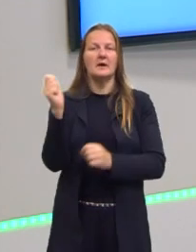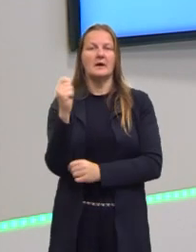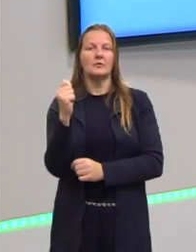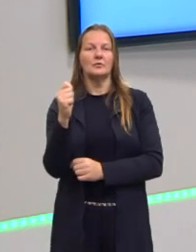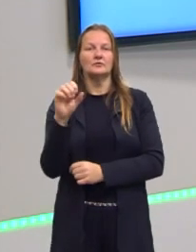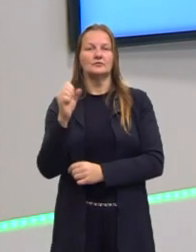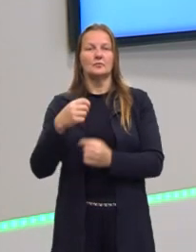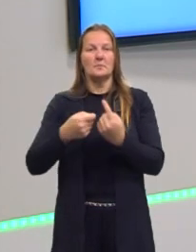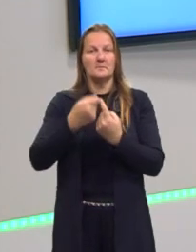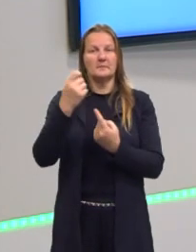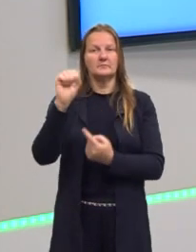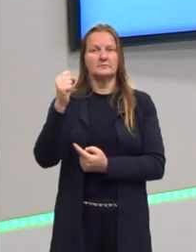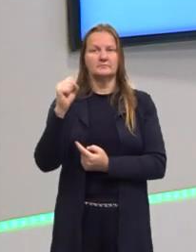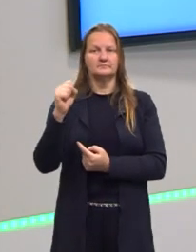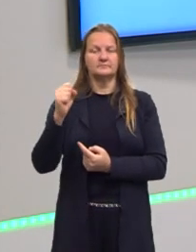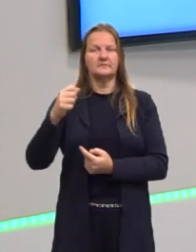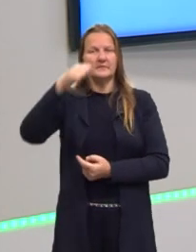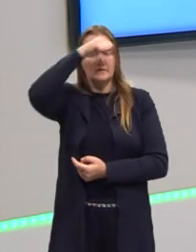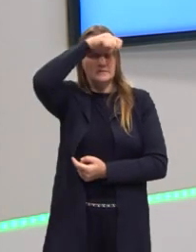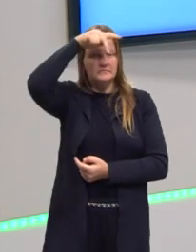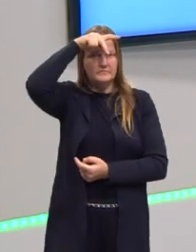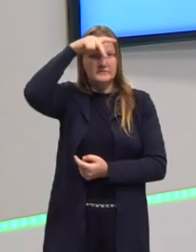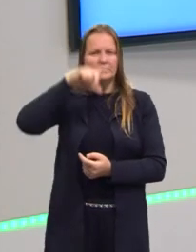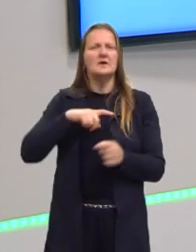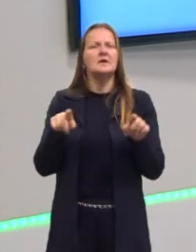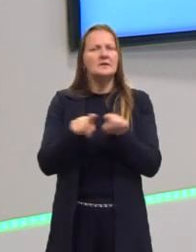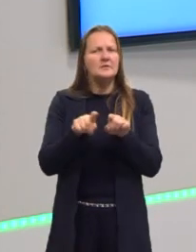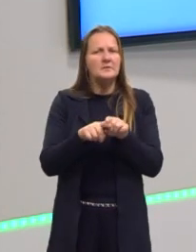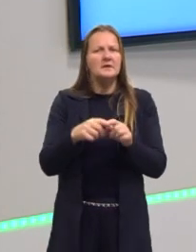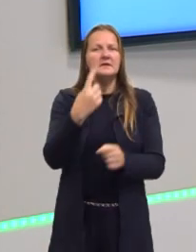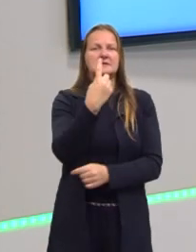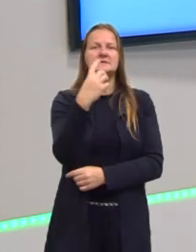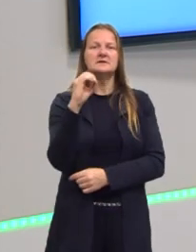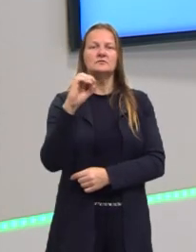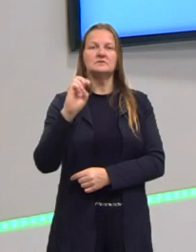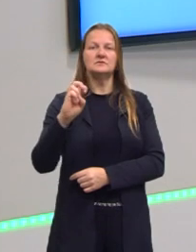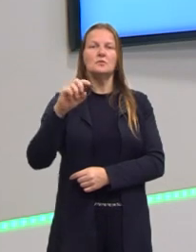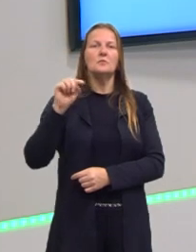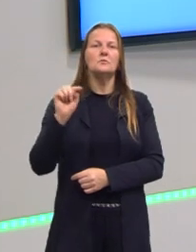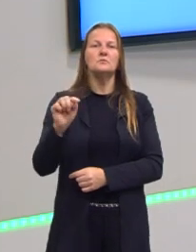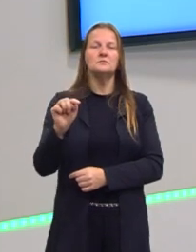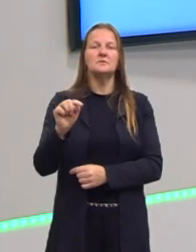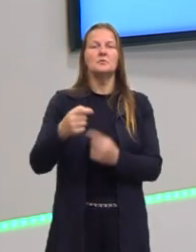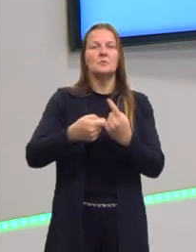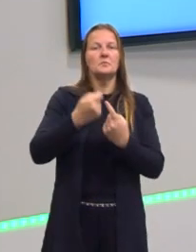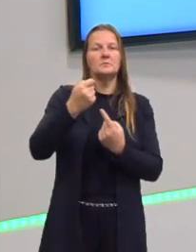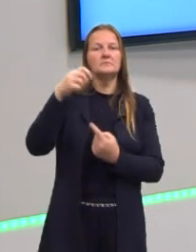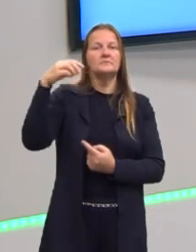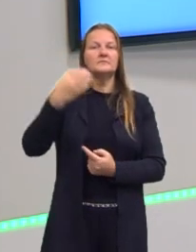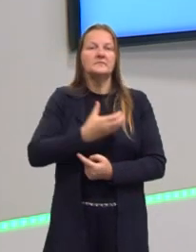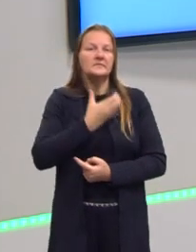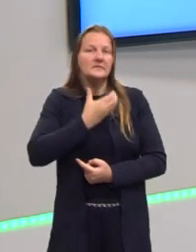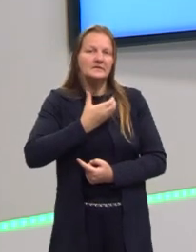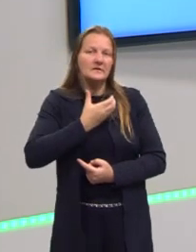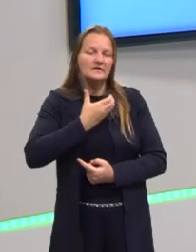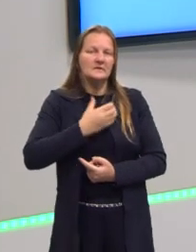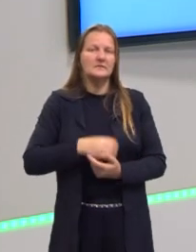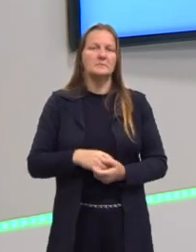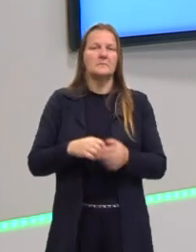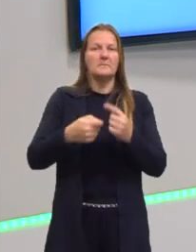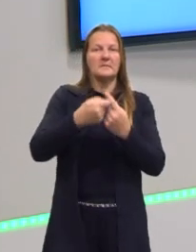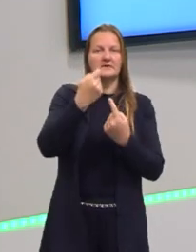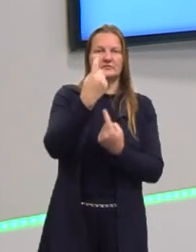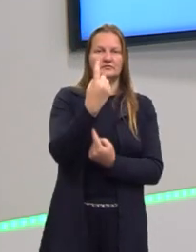o mês 8. A prefeitura também gastou 105 mil reais no mês de dezembro, ou então, o mês 12.